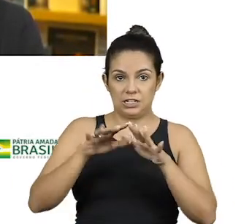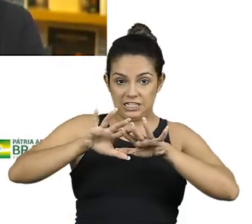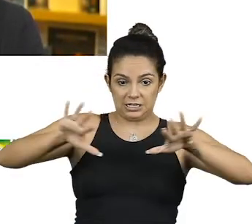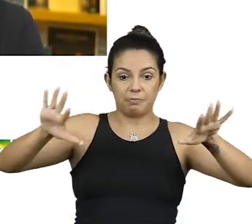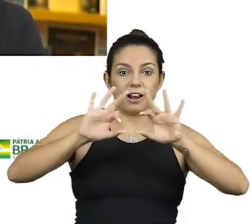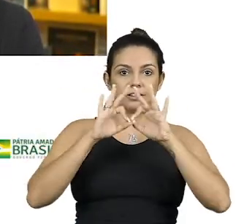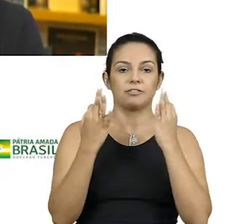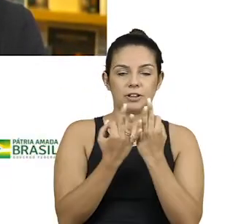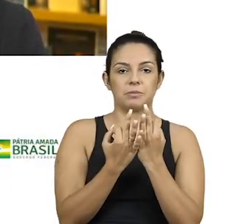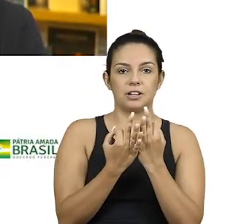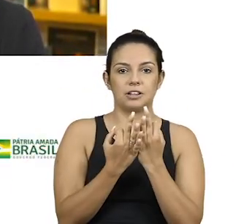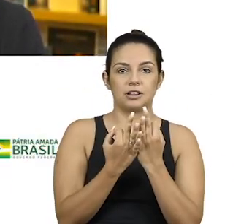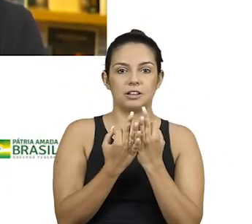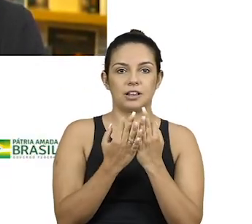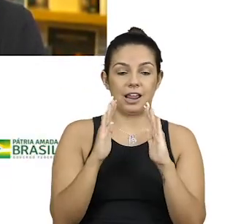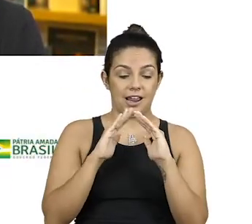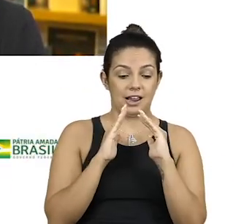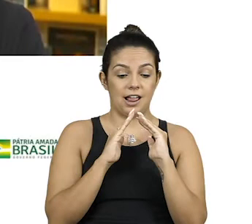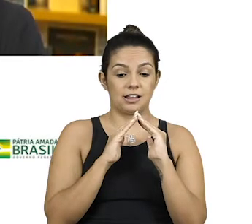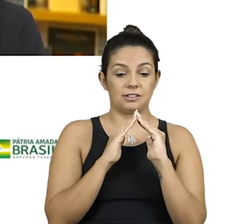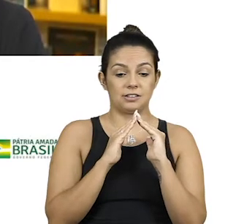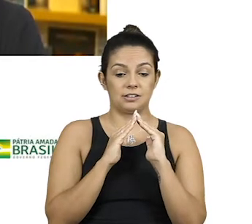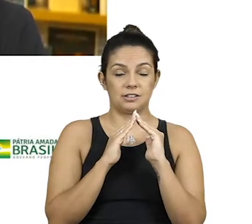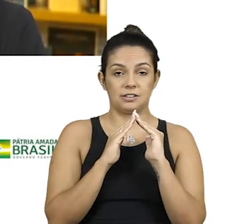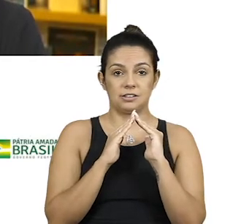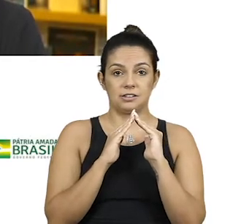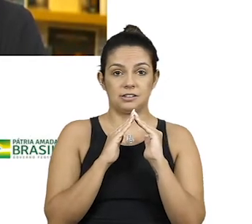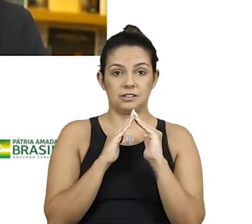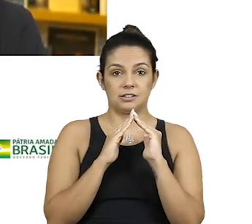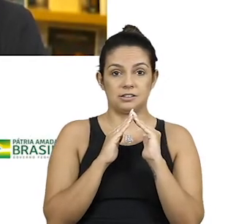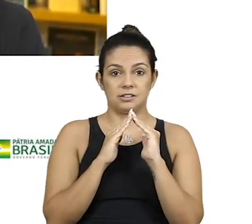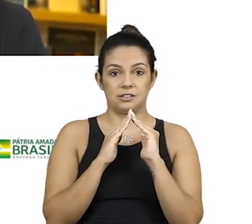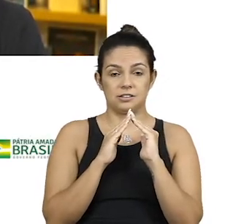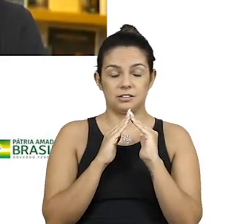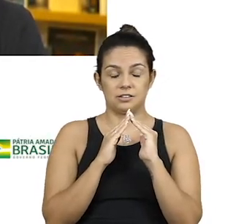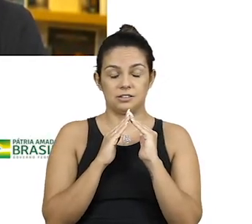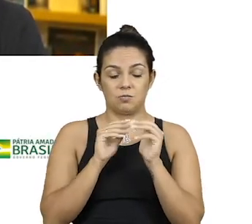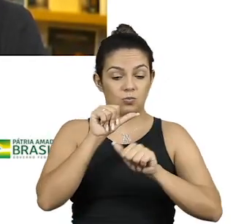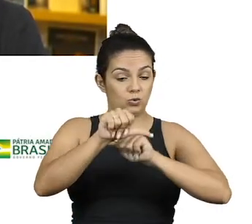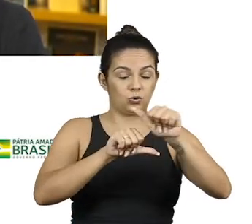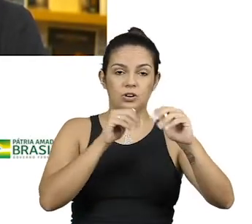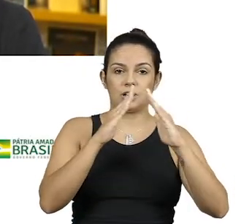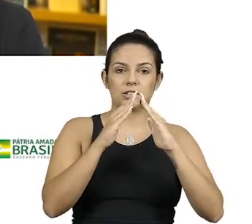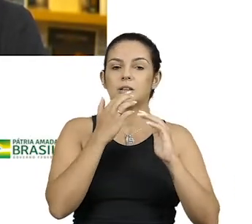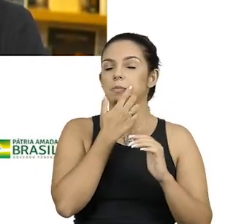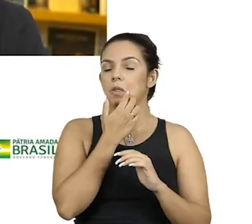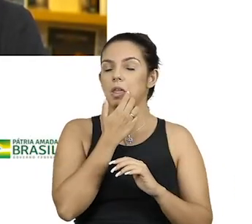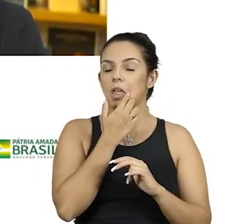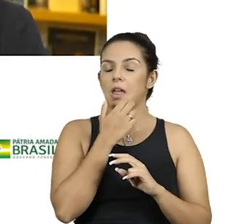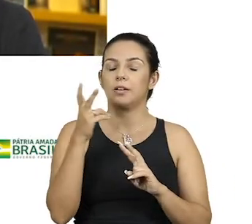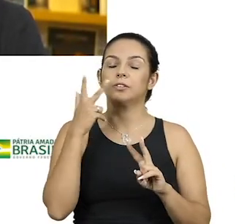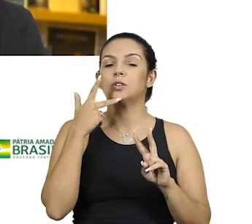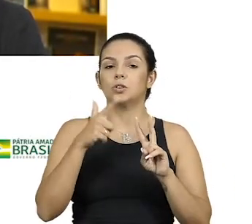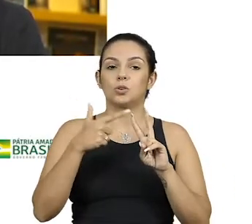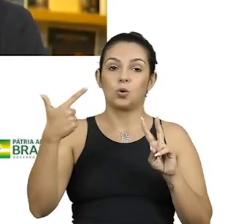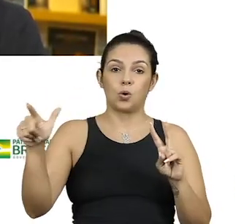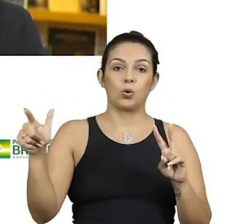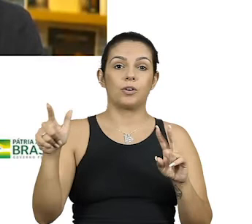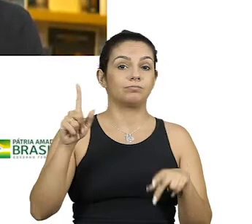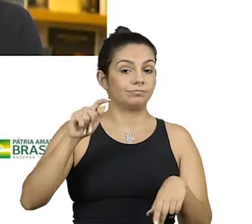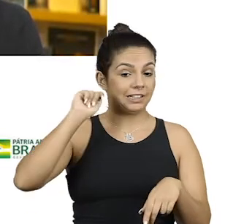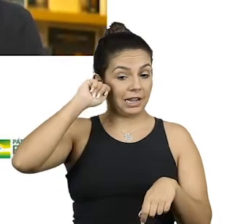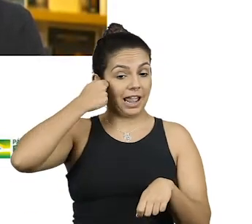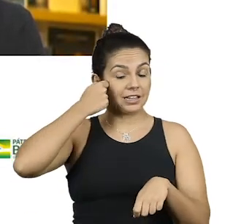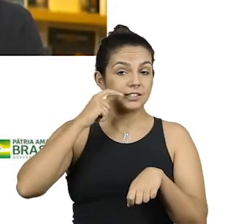aconteceu. A casa deixou de ser uma coisa hipótica. Outra questão que veio com tudo, a questão